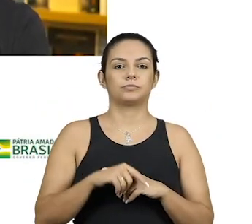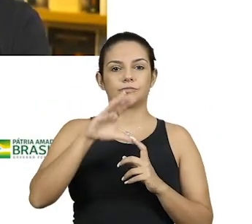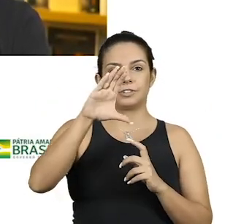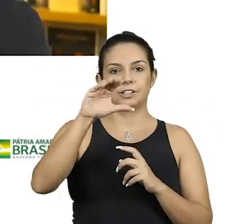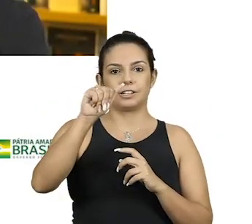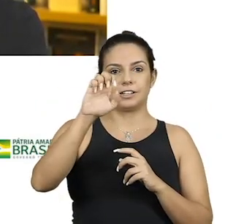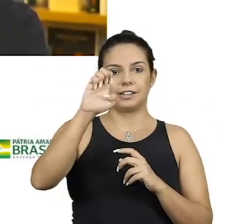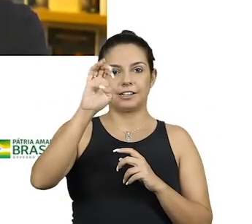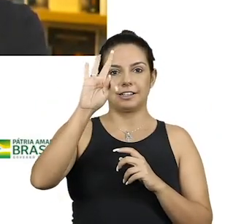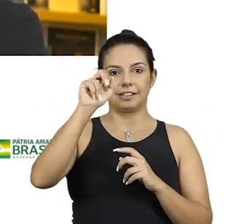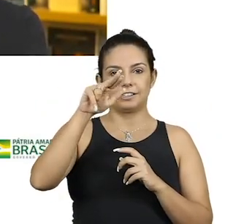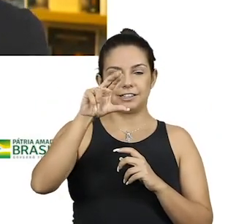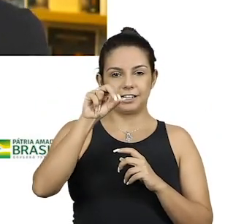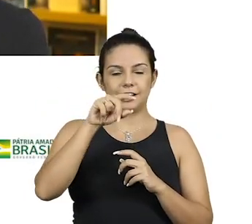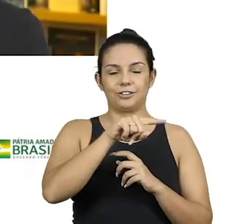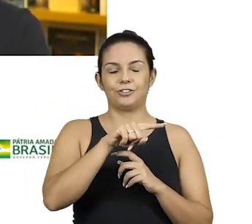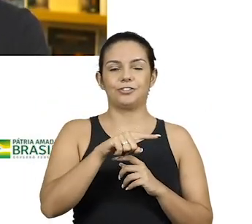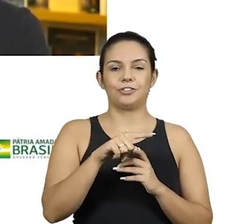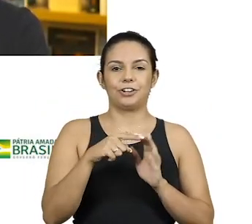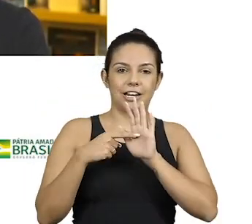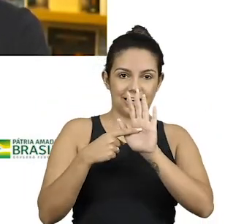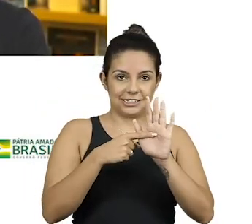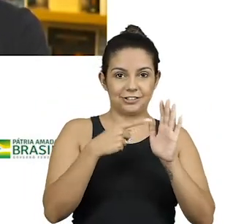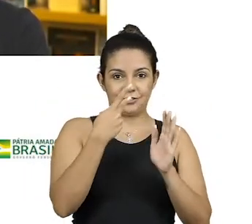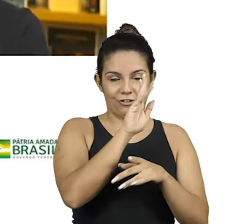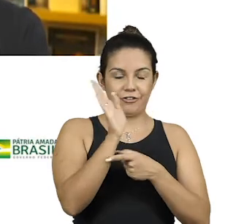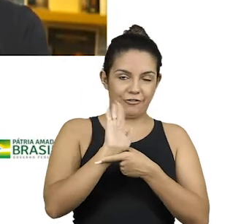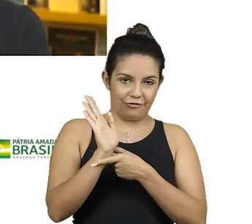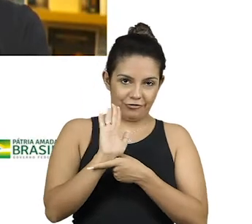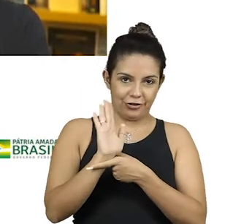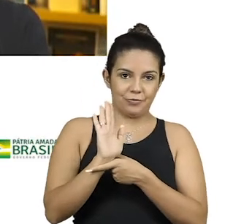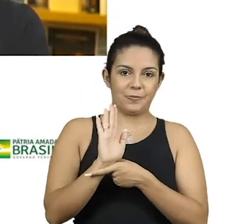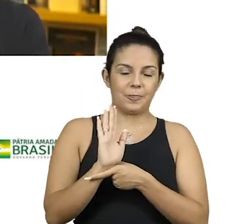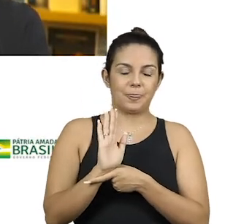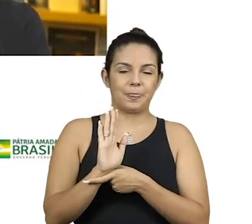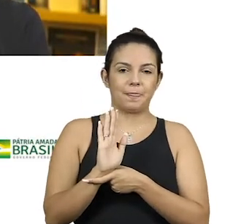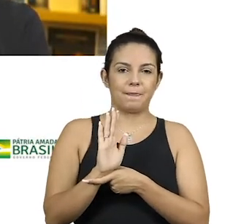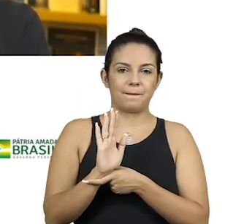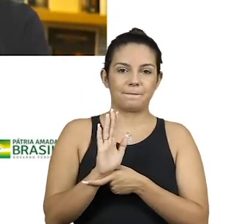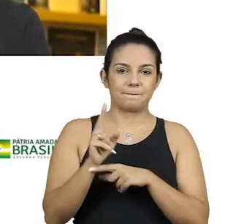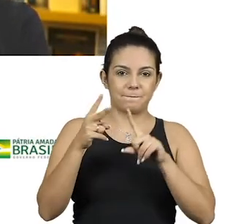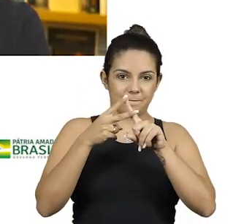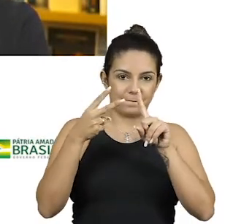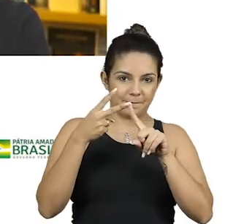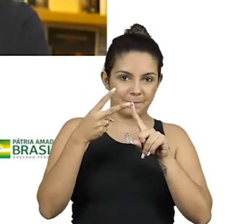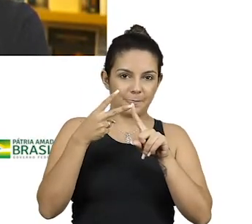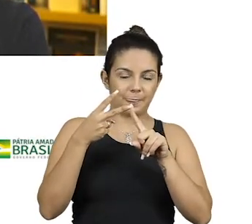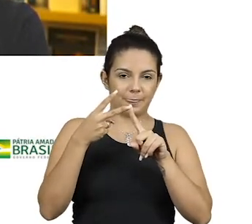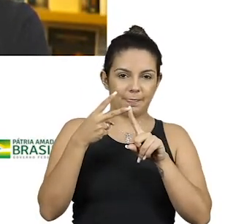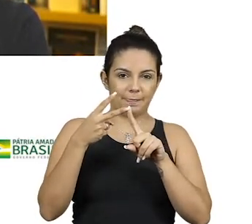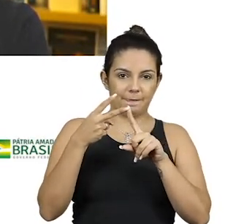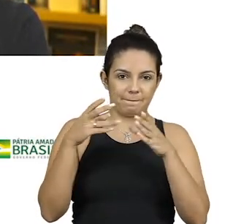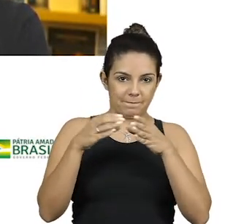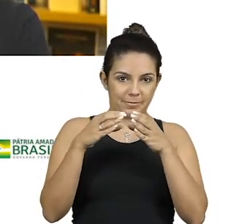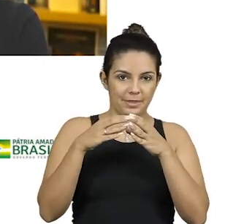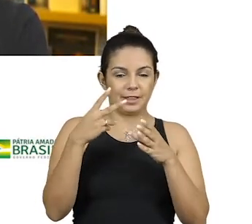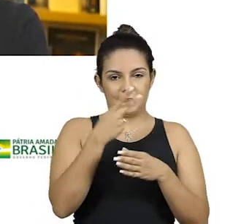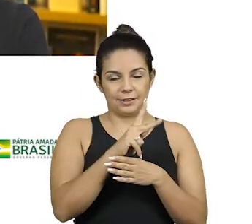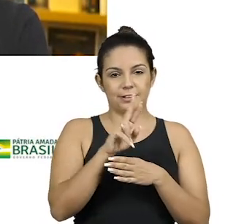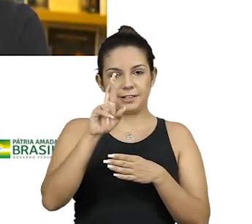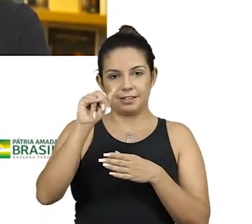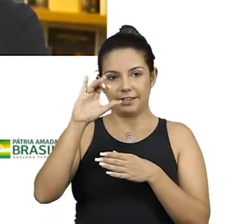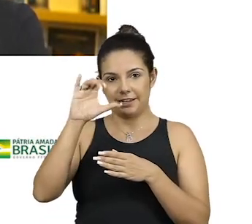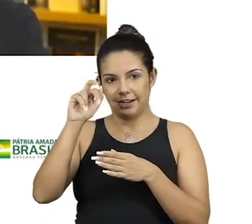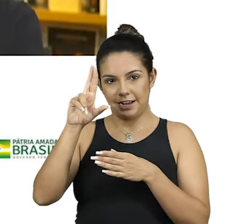Caetano, o Caetano Veloso lançando o filme realizado por dois integrantes da equipe do programa, o